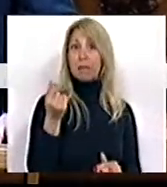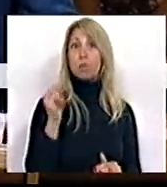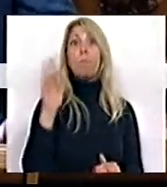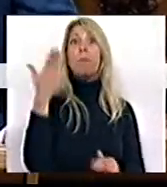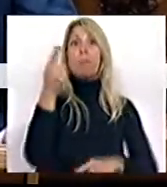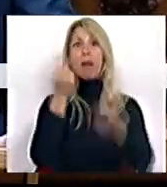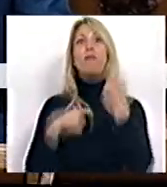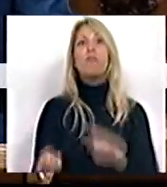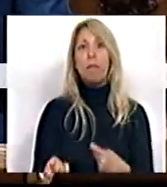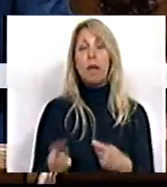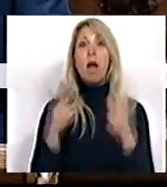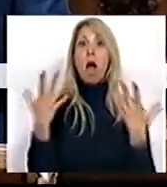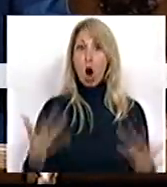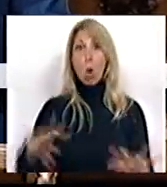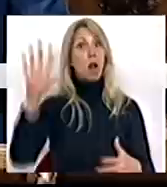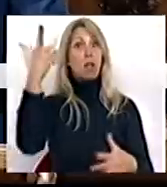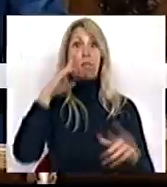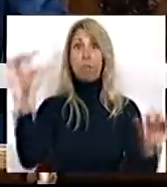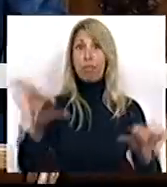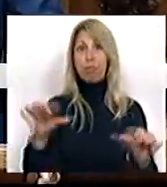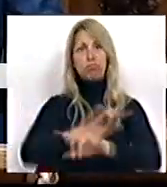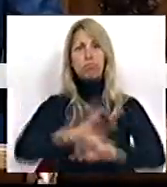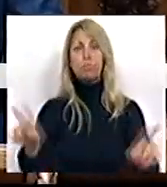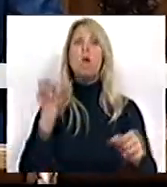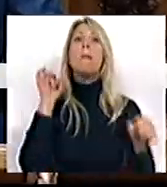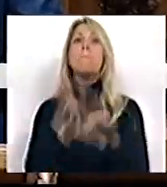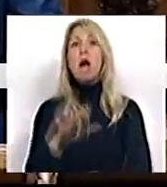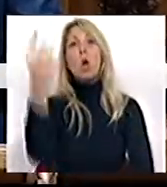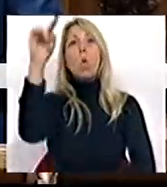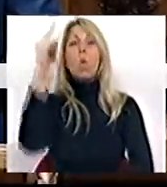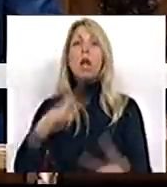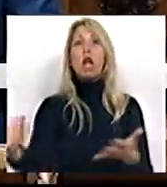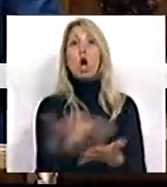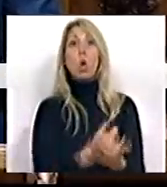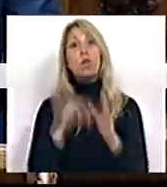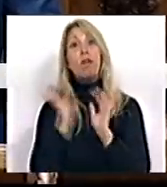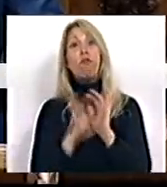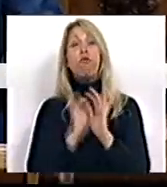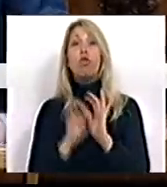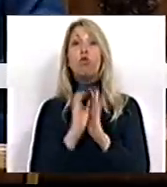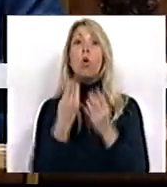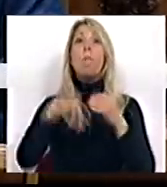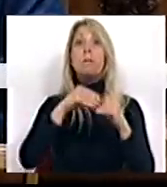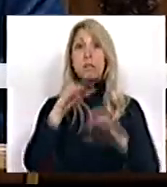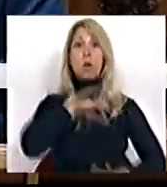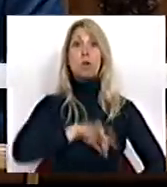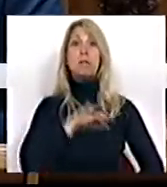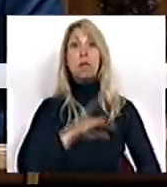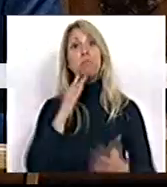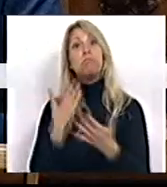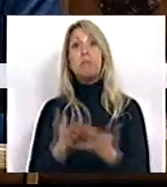venda. E agora que o mau tempo os impede de ir ao mar, o único recurso que é o Fundo de Compensação Salarial torna-se, afinal,